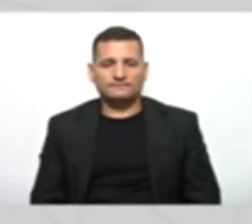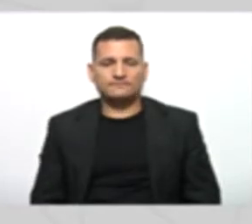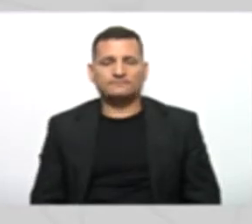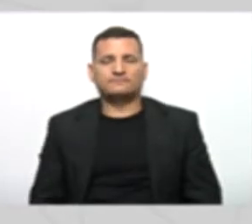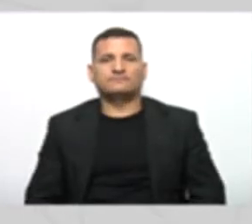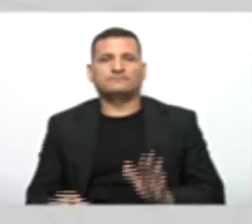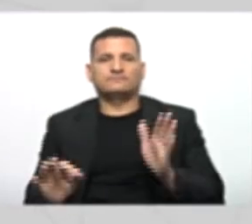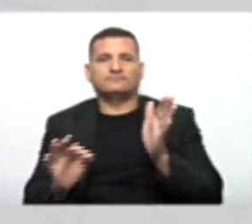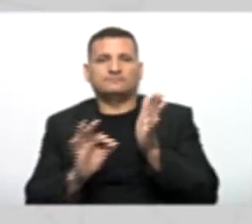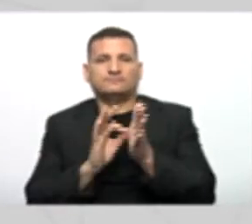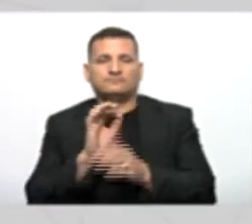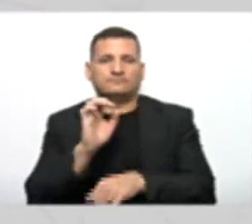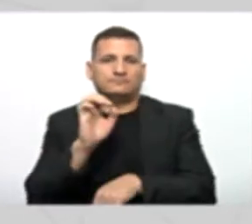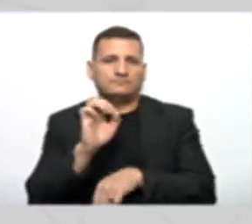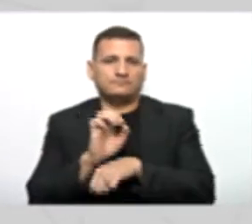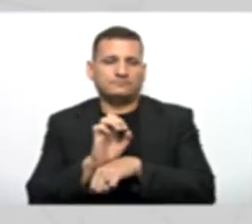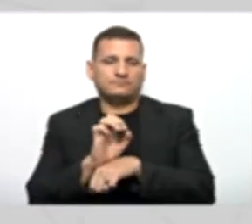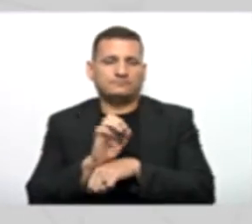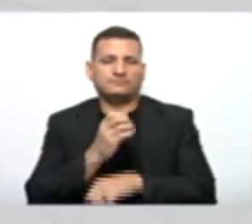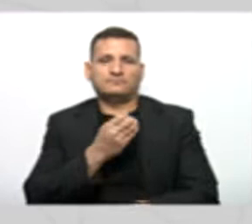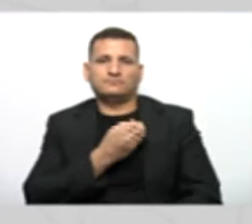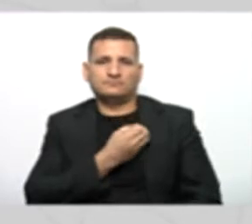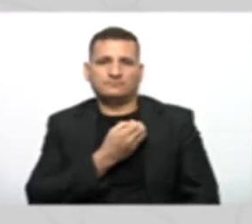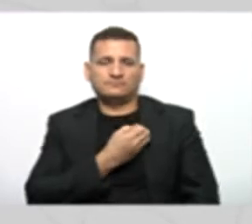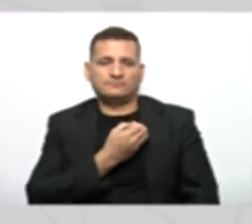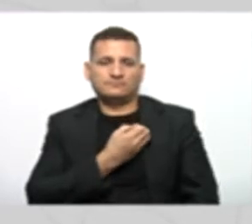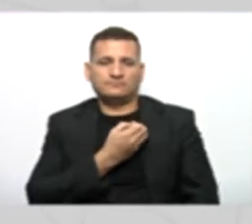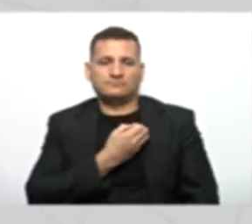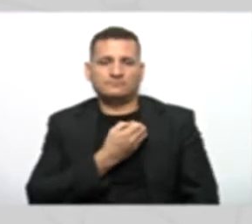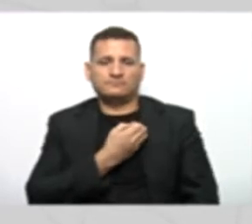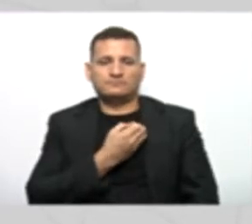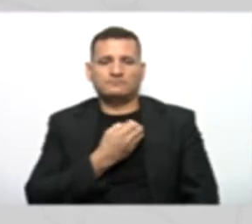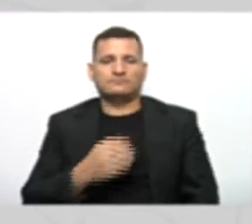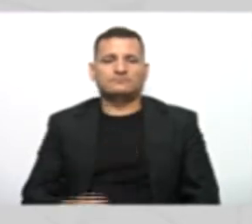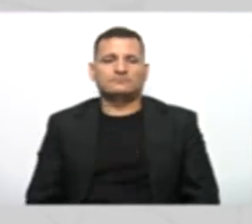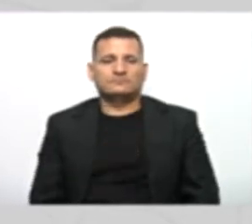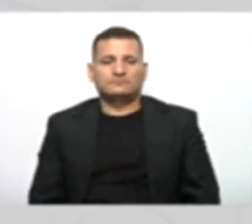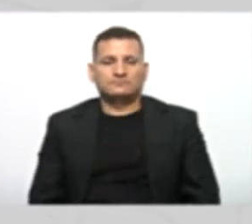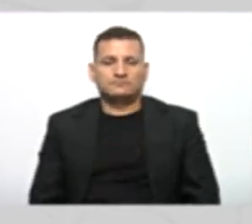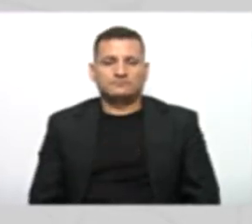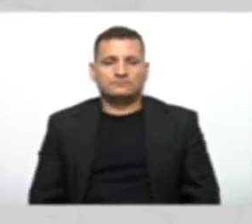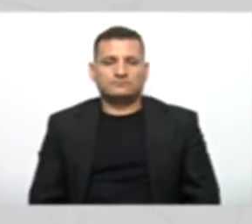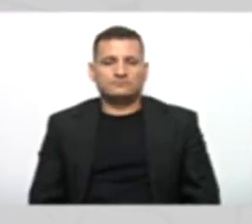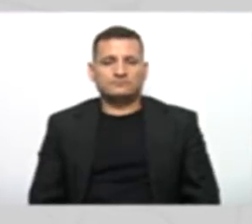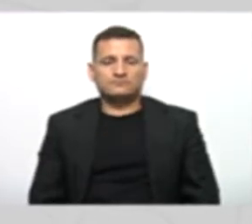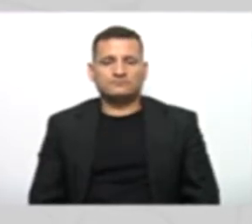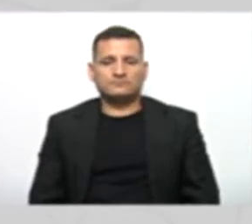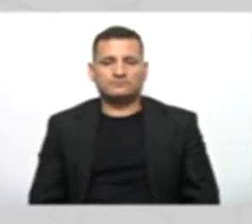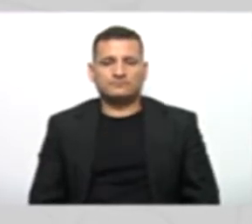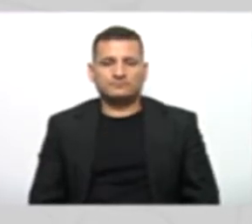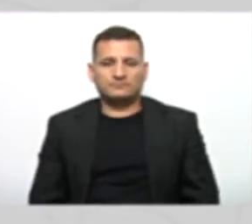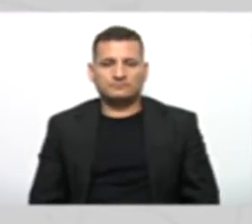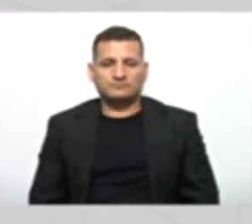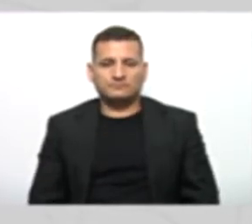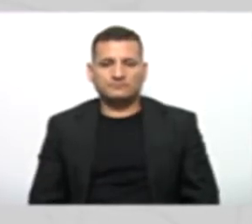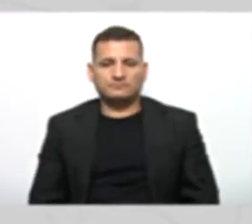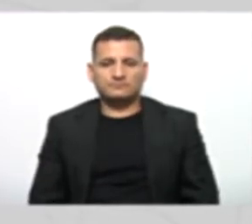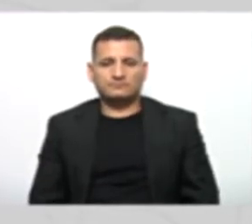que é um número de registro que toda pessoa jurídica vai ter. Estadual.